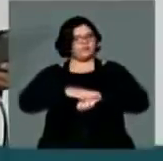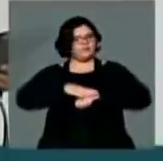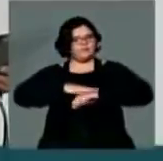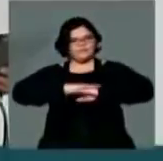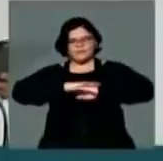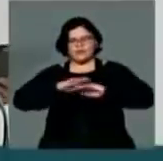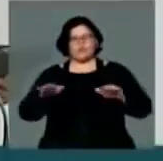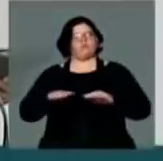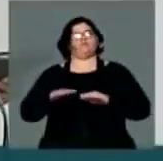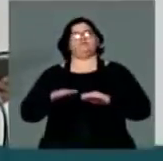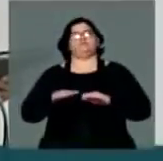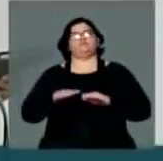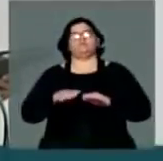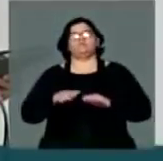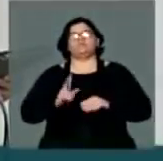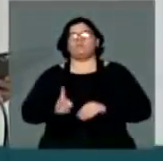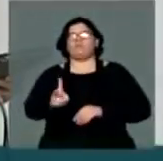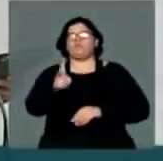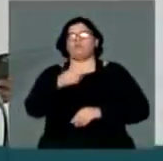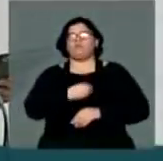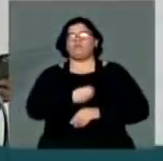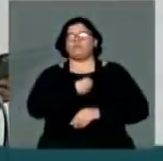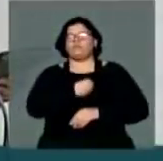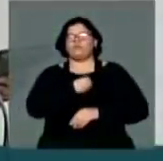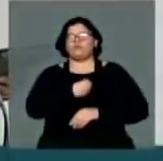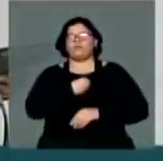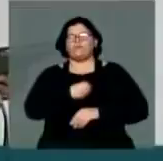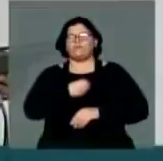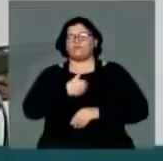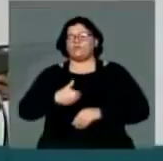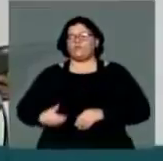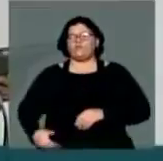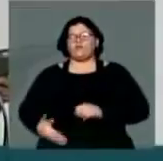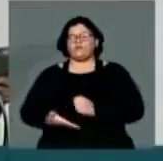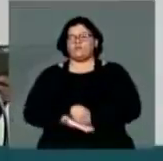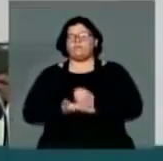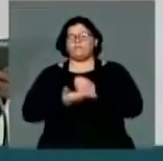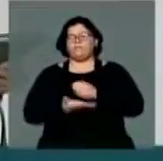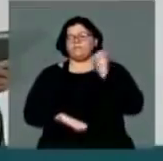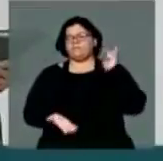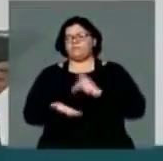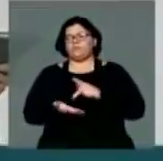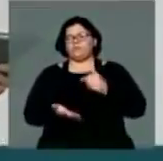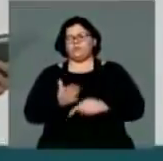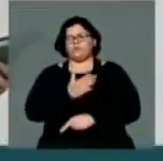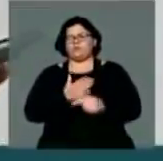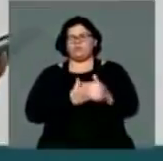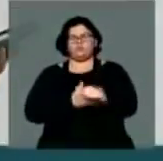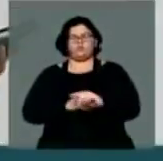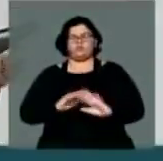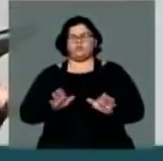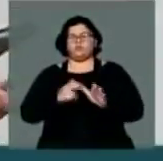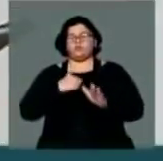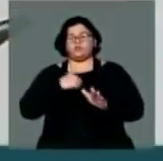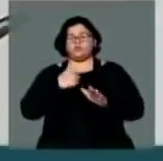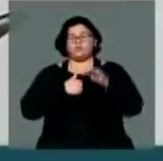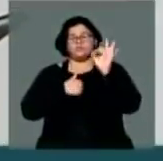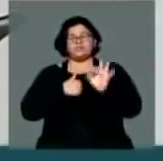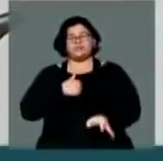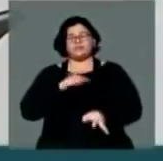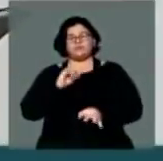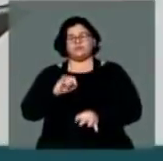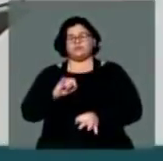com este governo ineficiente e incapaz. Tenho certeza que, se houver